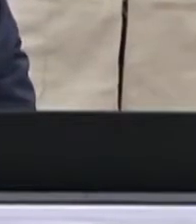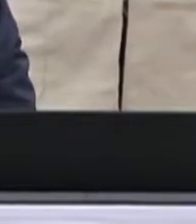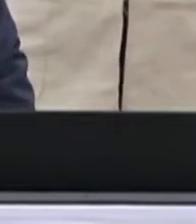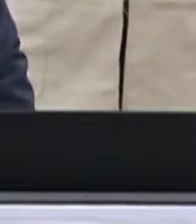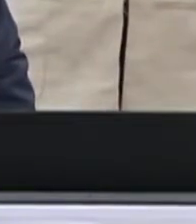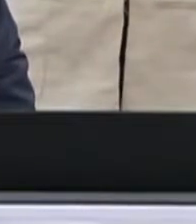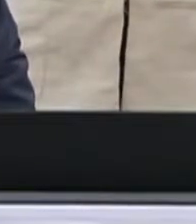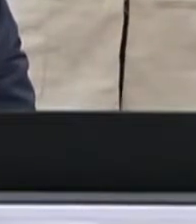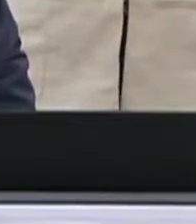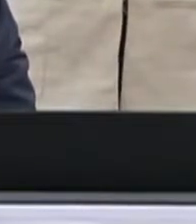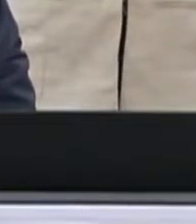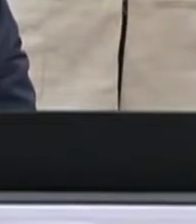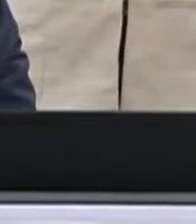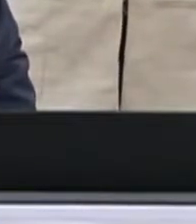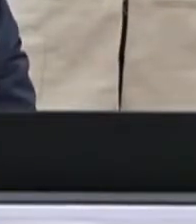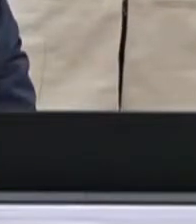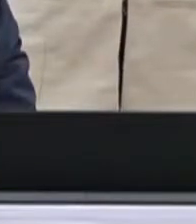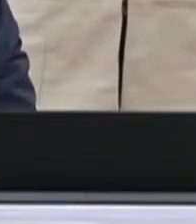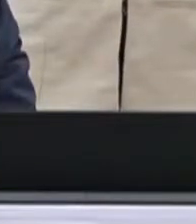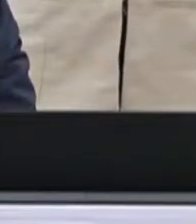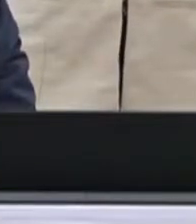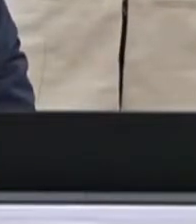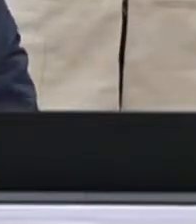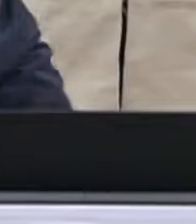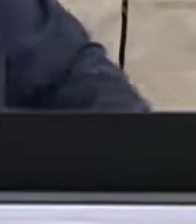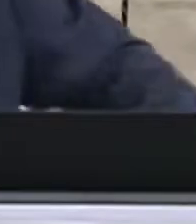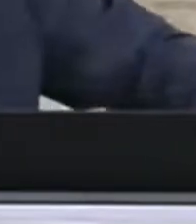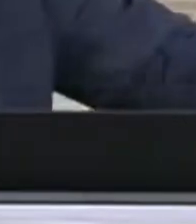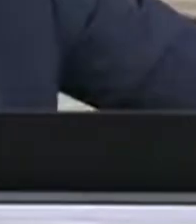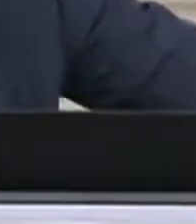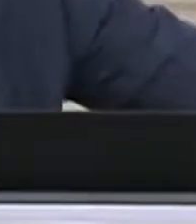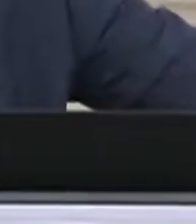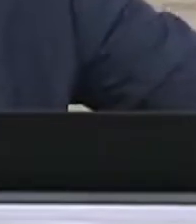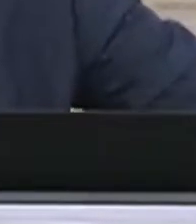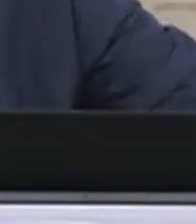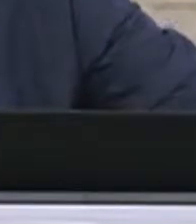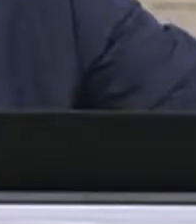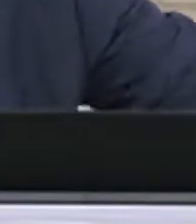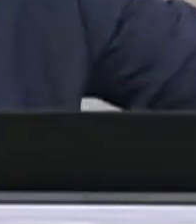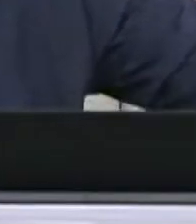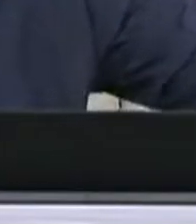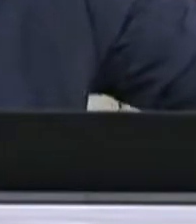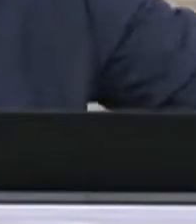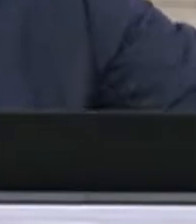Fonseca, da Frente em Defesa dos Direitos da Criança e do Adolescente, de Minas Gerais.